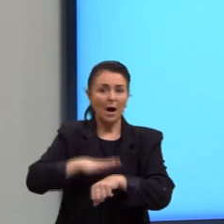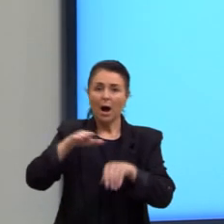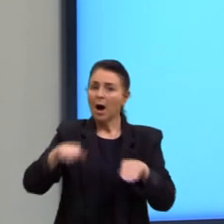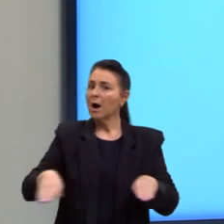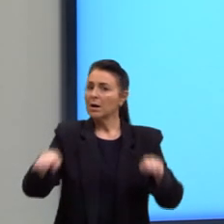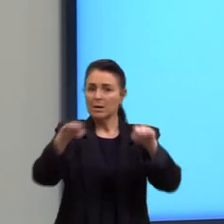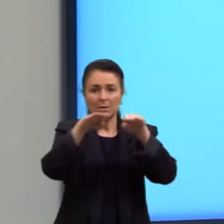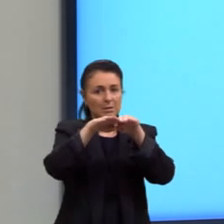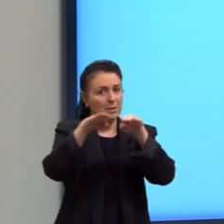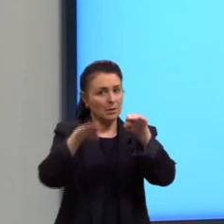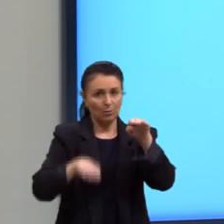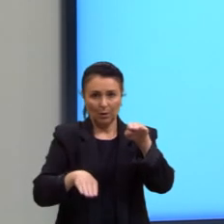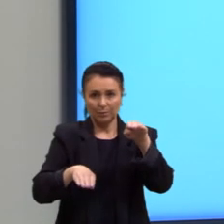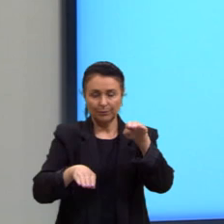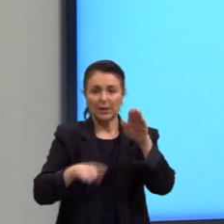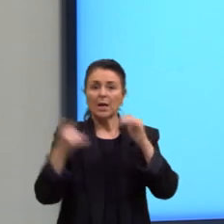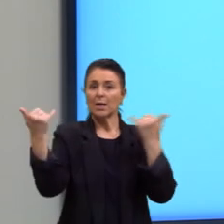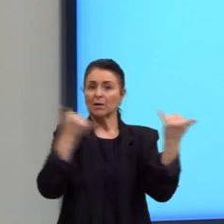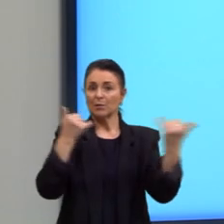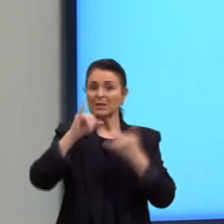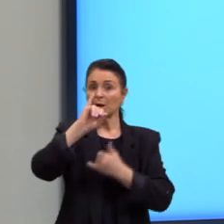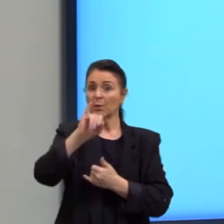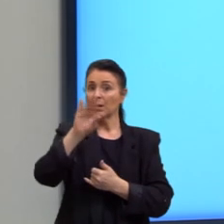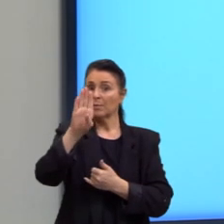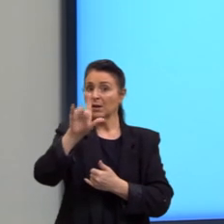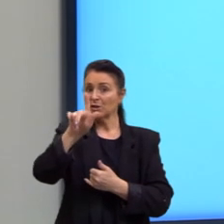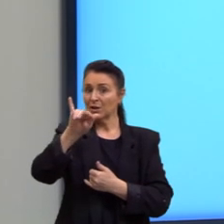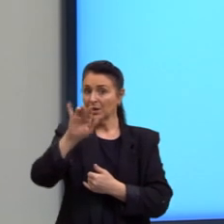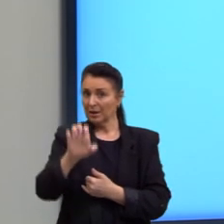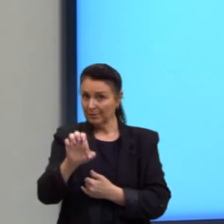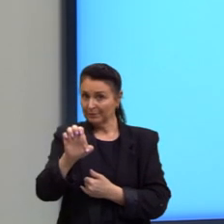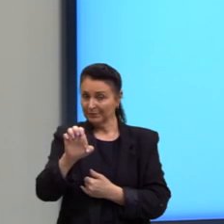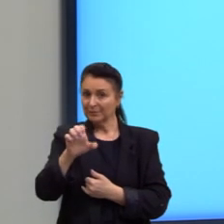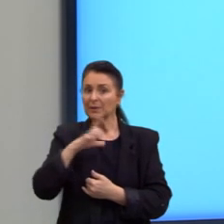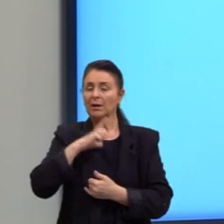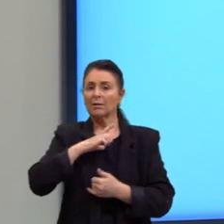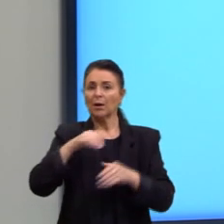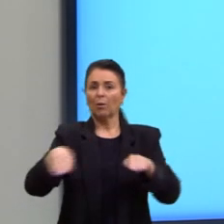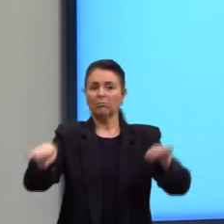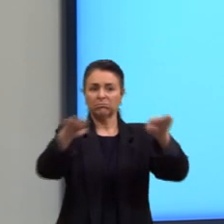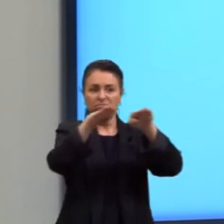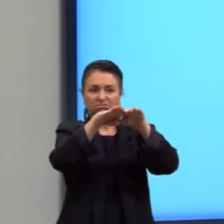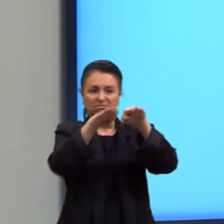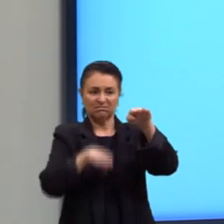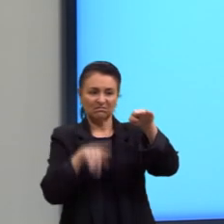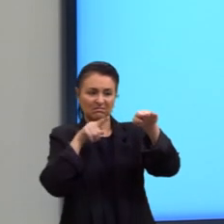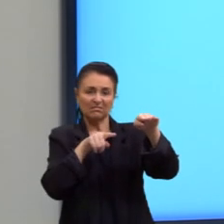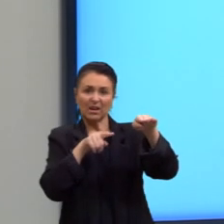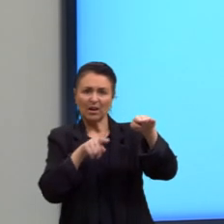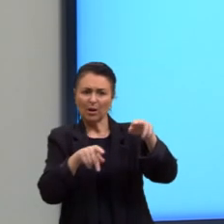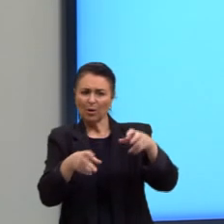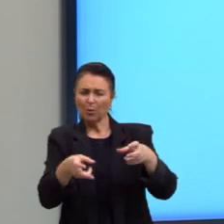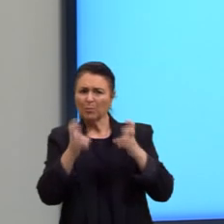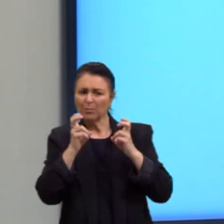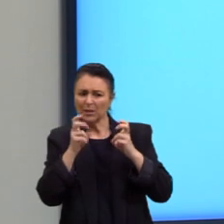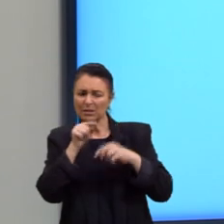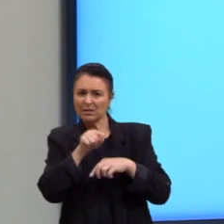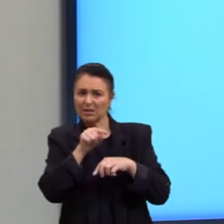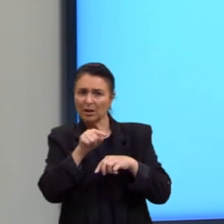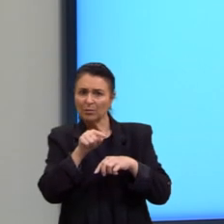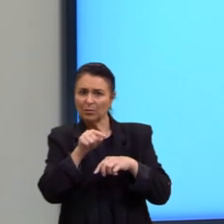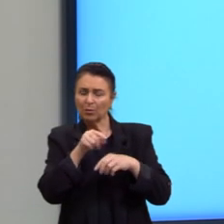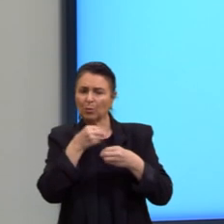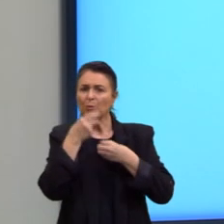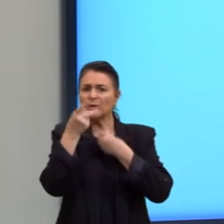IBGE. Eu tenho aqui uma intertextualidade referencial, de alusão ao que